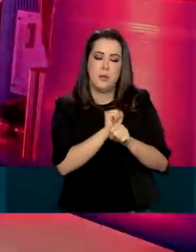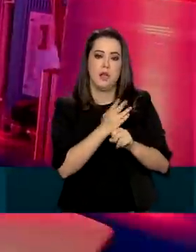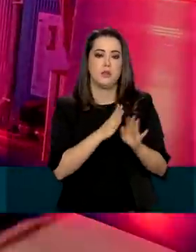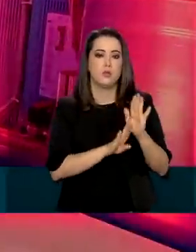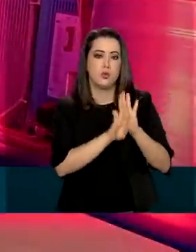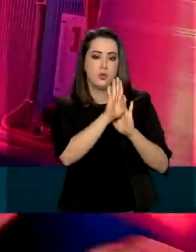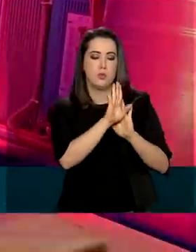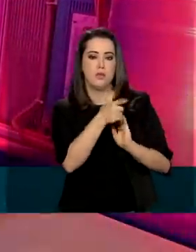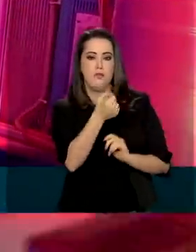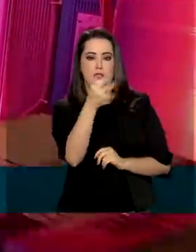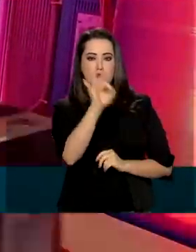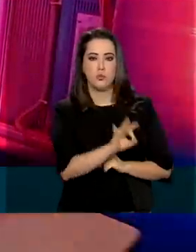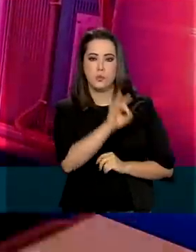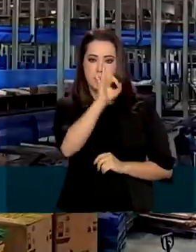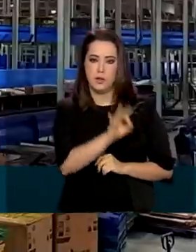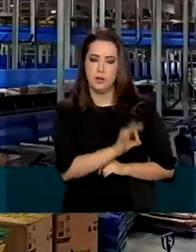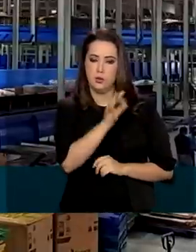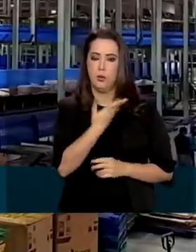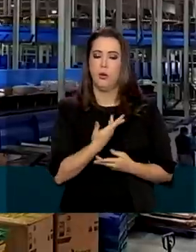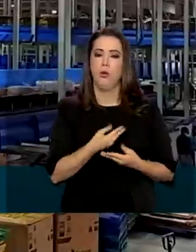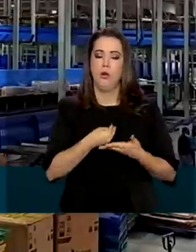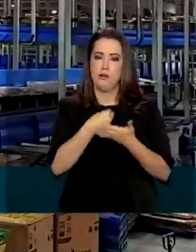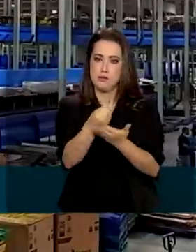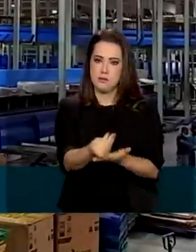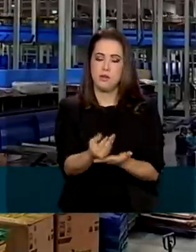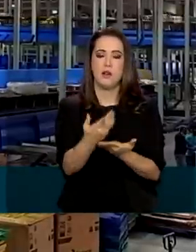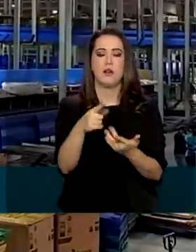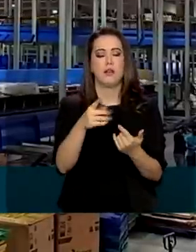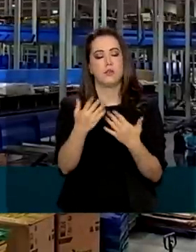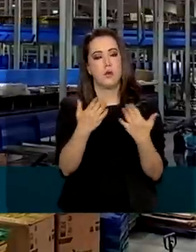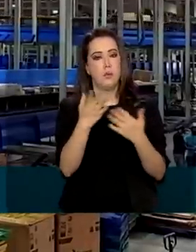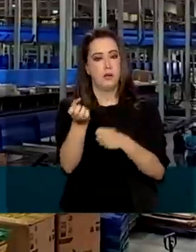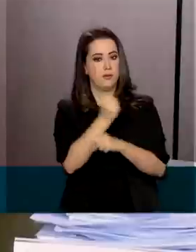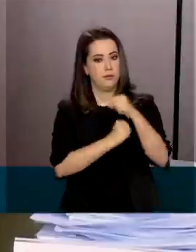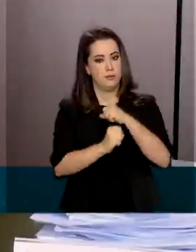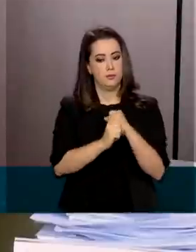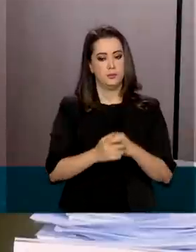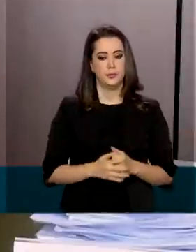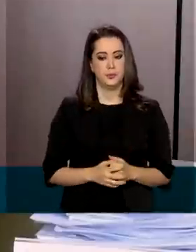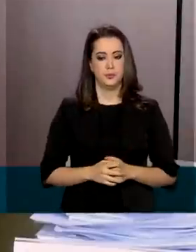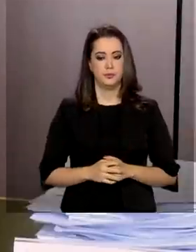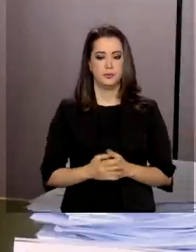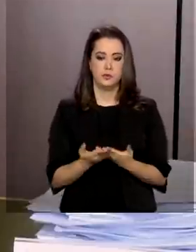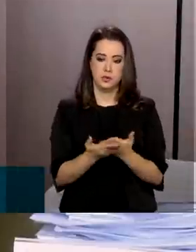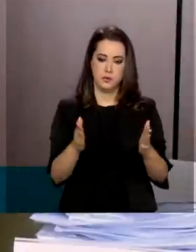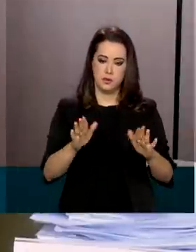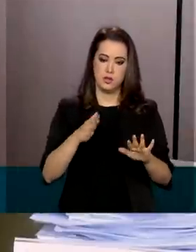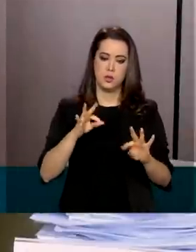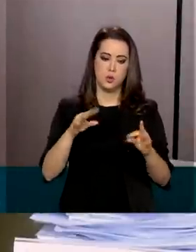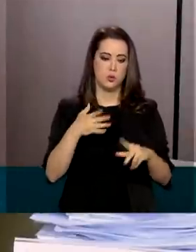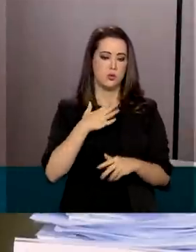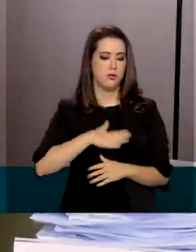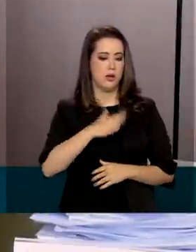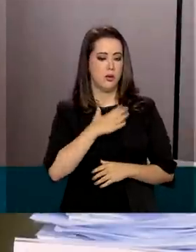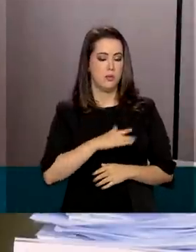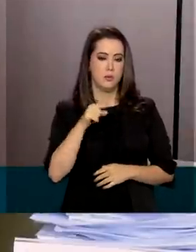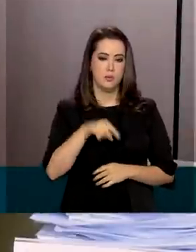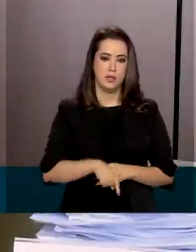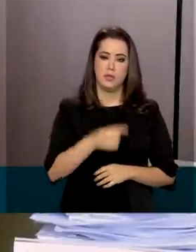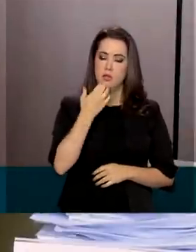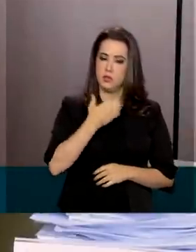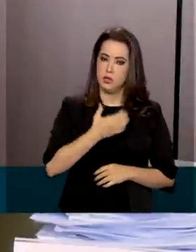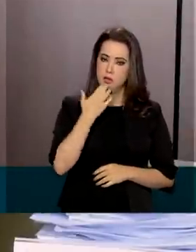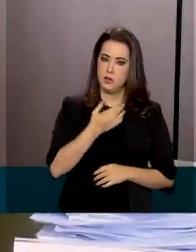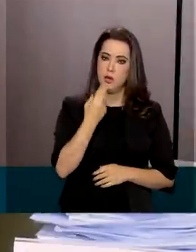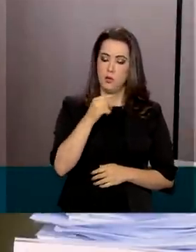aproximadamente 20%, se comparado com o mesmo período do ano passado. Fique tranquilo neste Natal. A sua